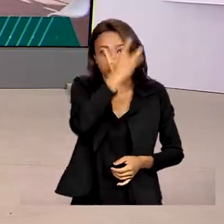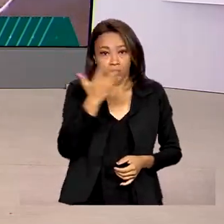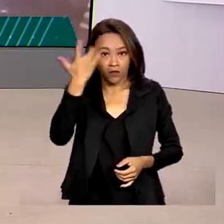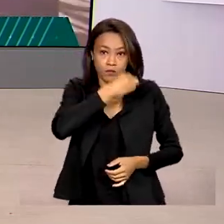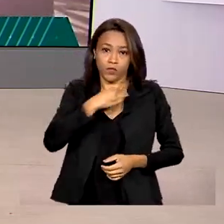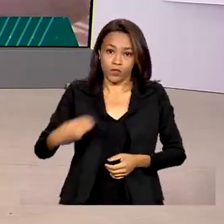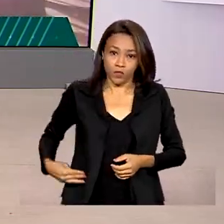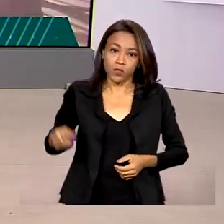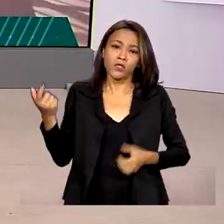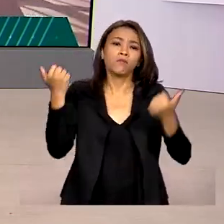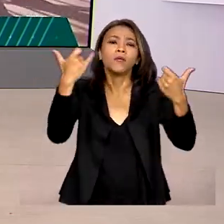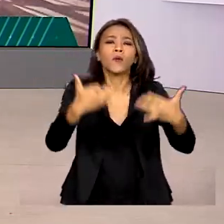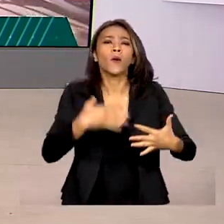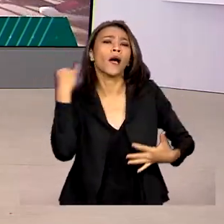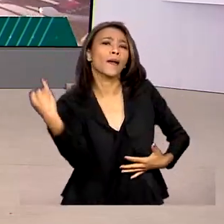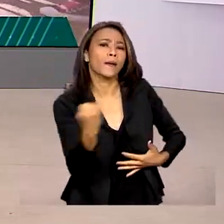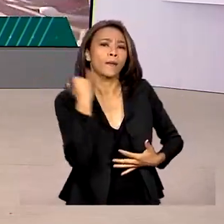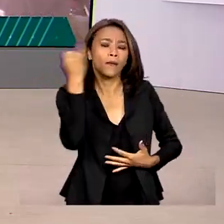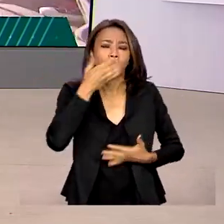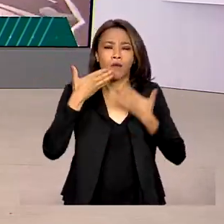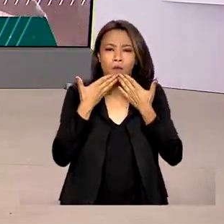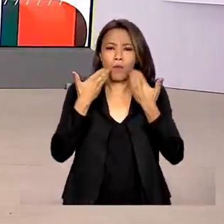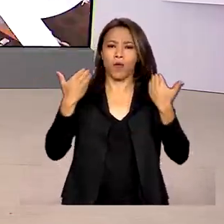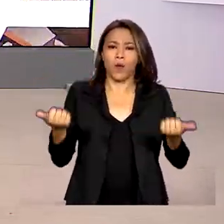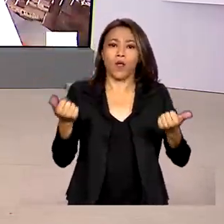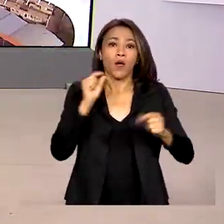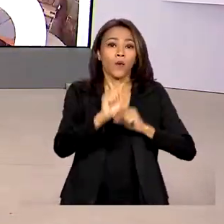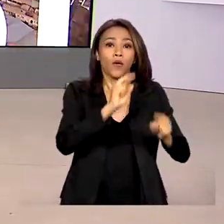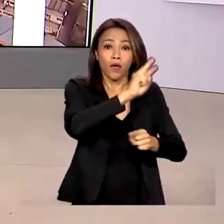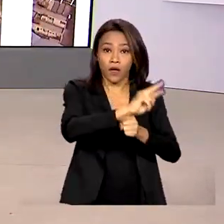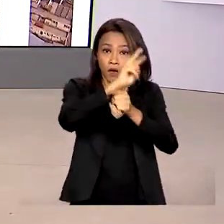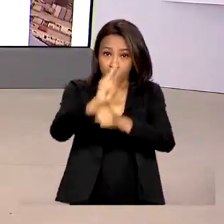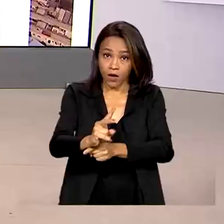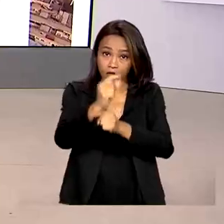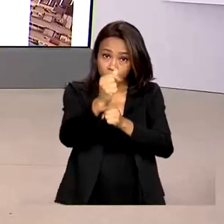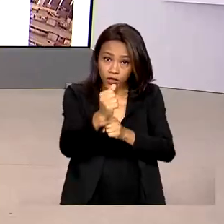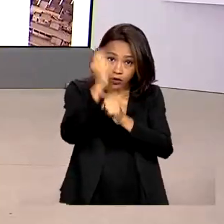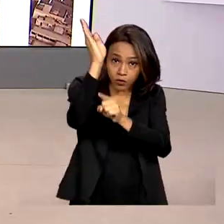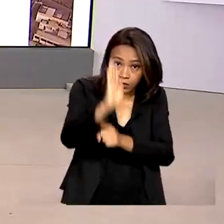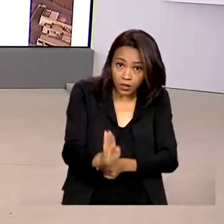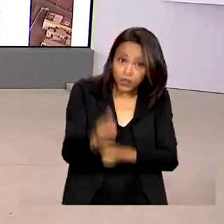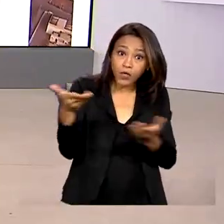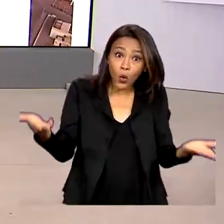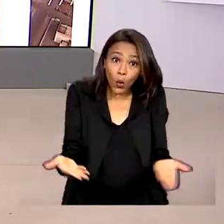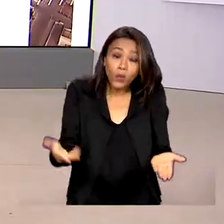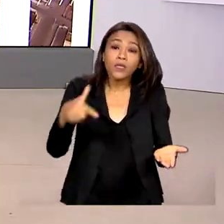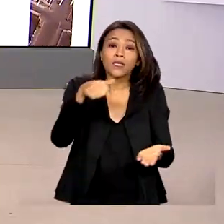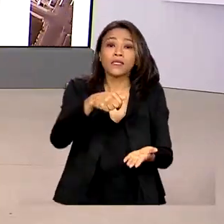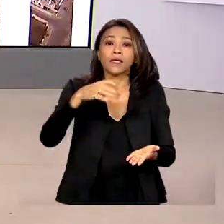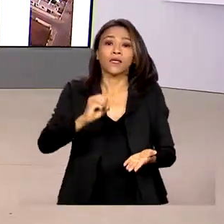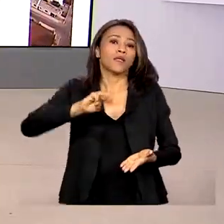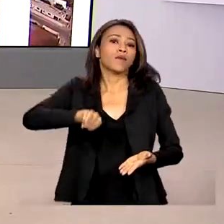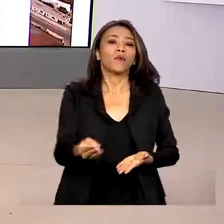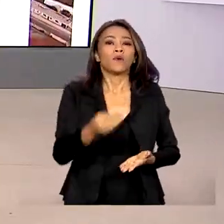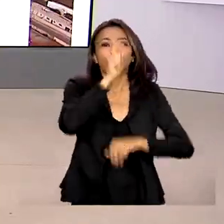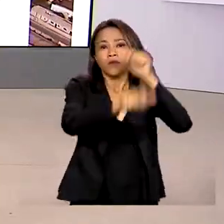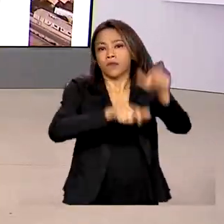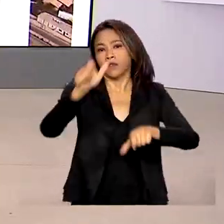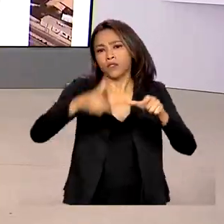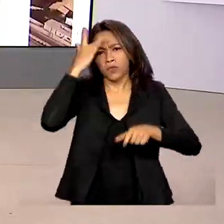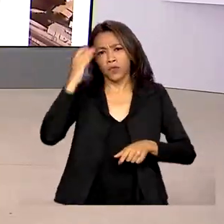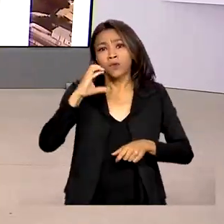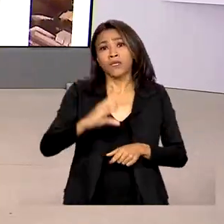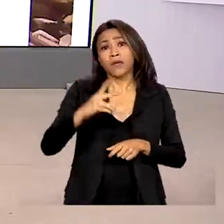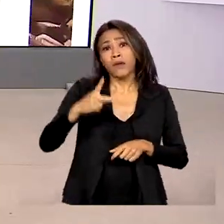destacou a importância de melhorar a oferta de crédito no país, que hoje tem cerca de 70 milhões de brasileiros com o